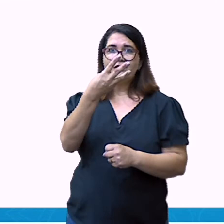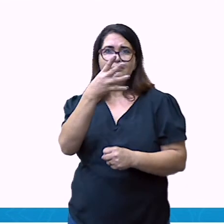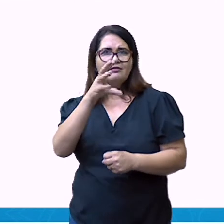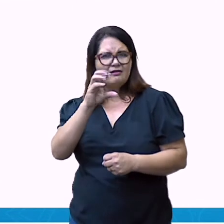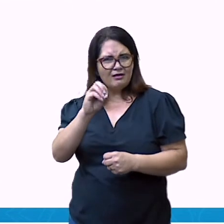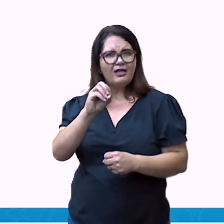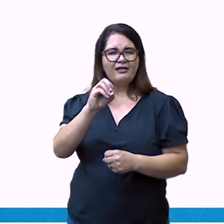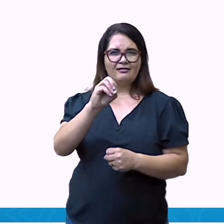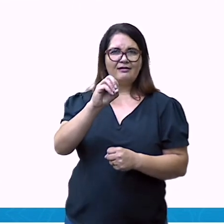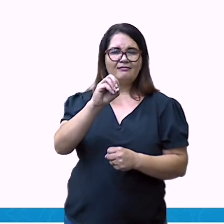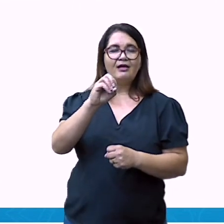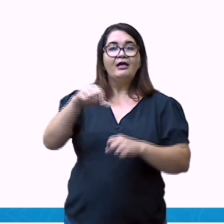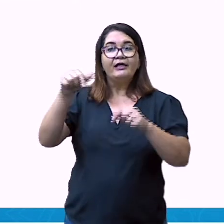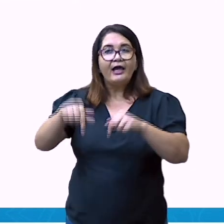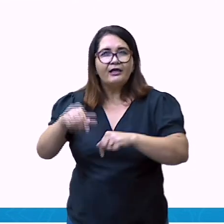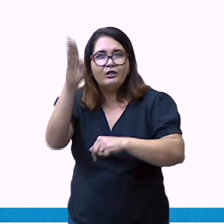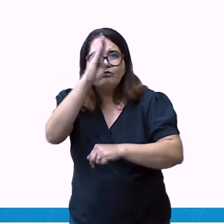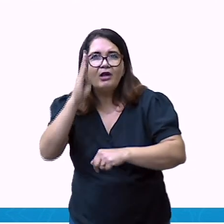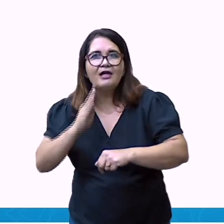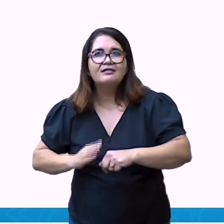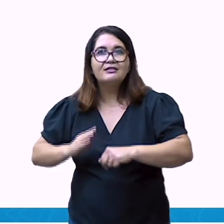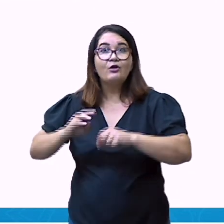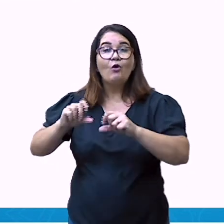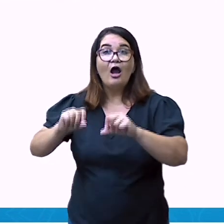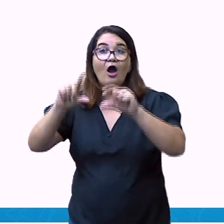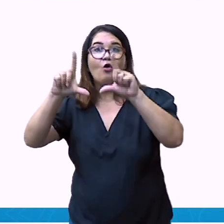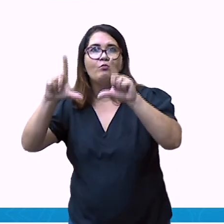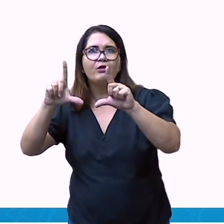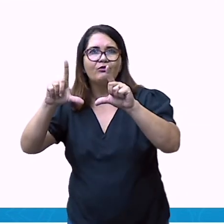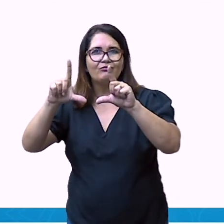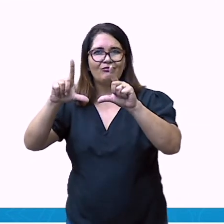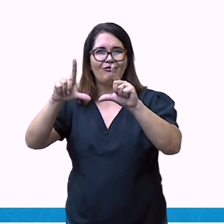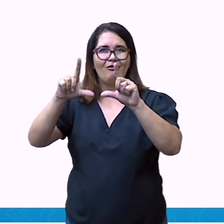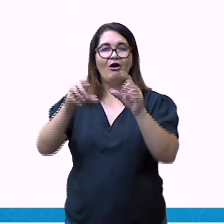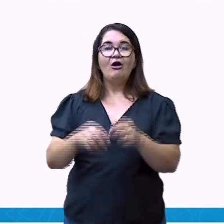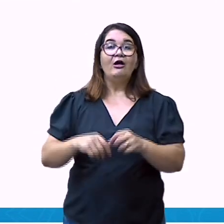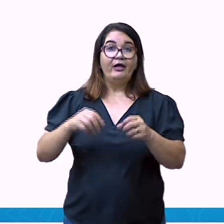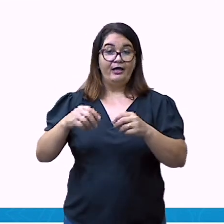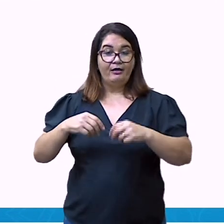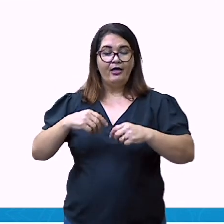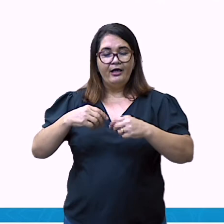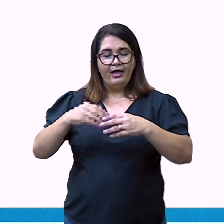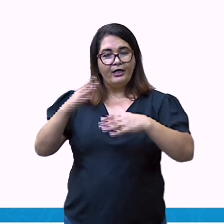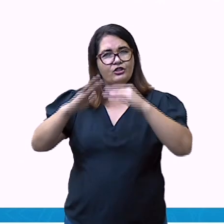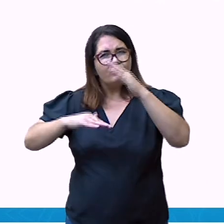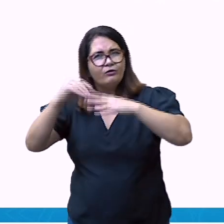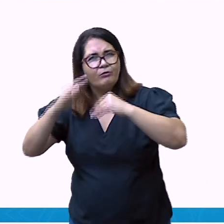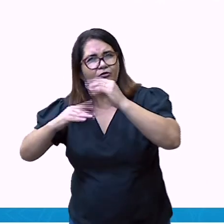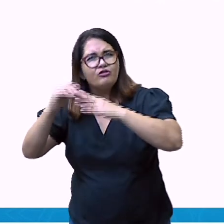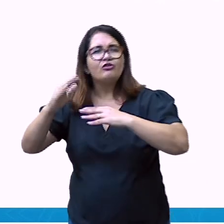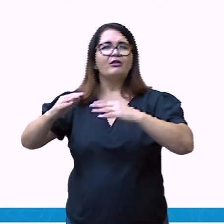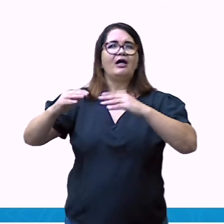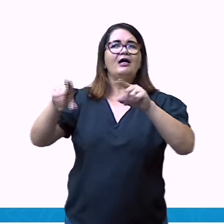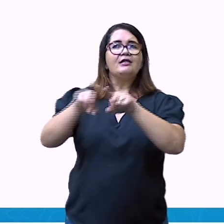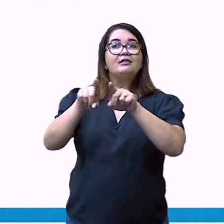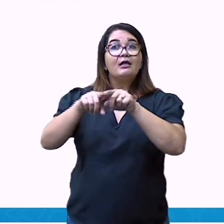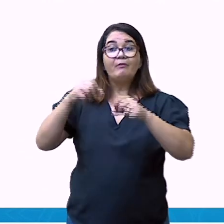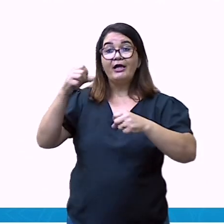ofertas de trabalho e de melhores condições de vida nas cidades, passaram a atrair os habitantes do campo.